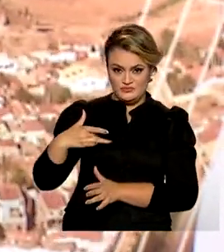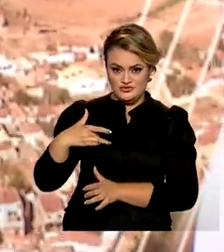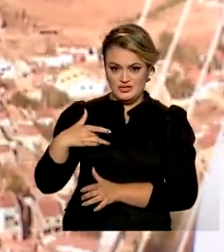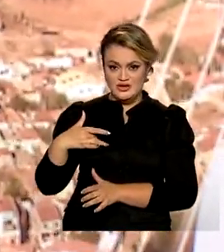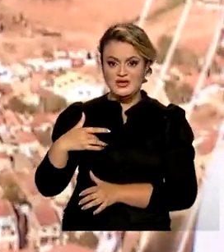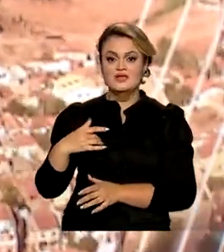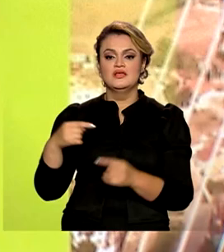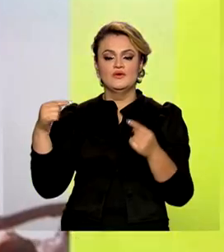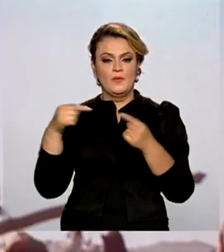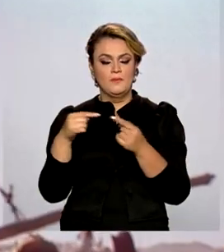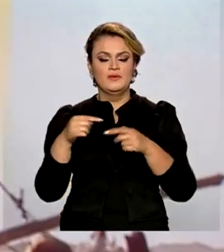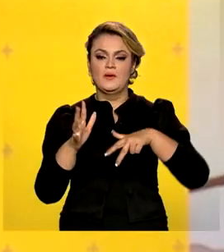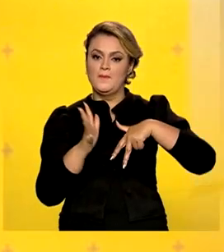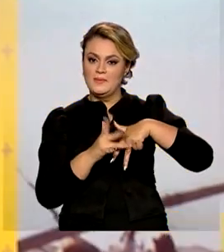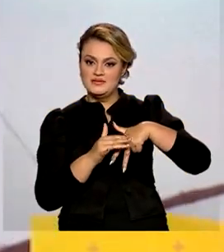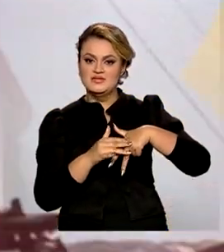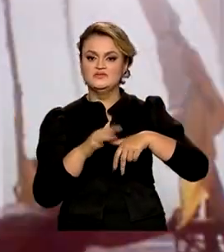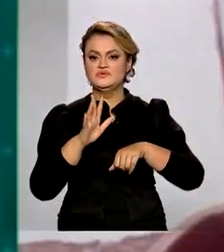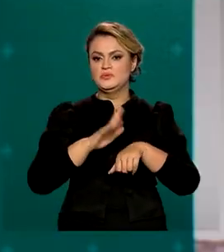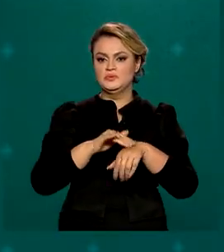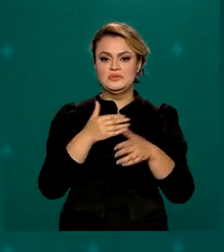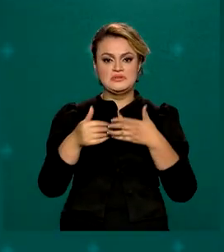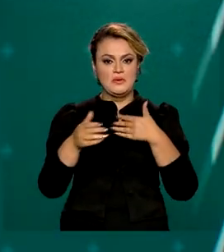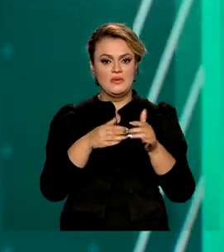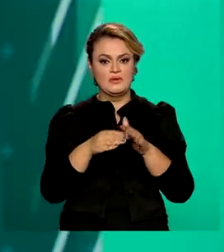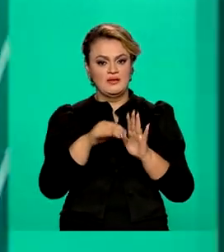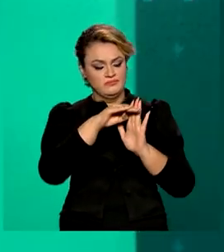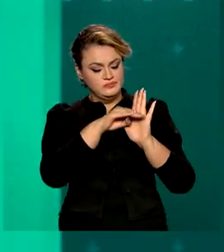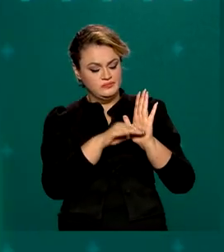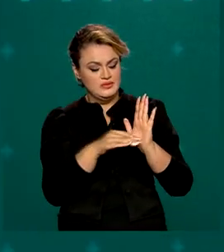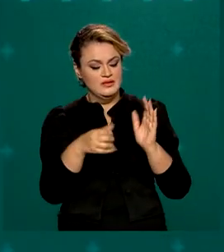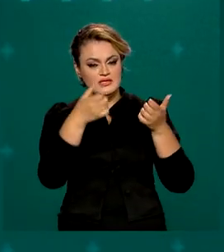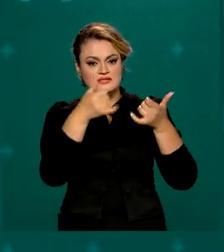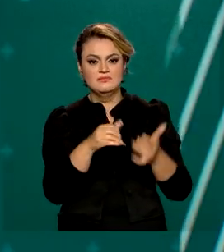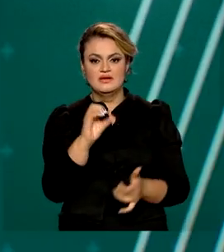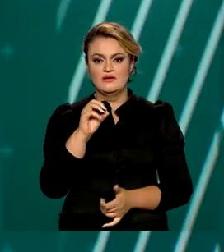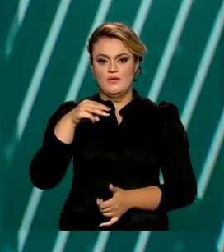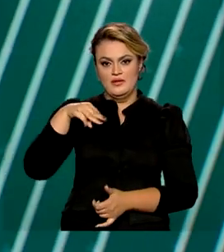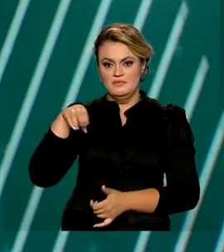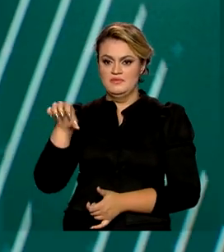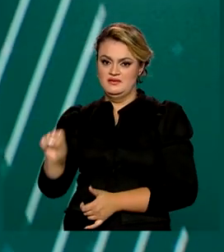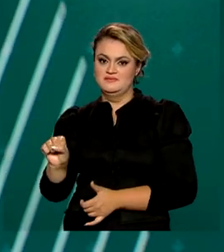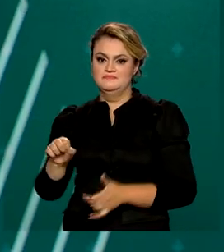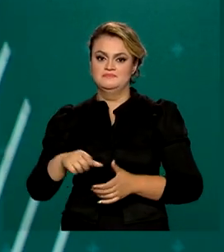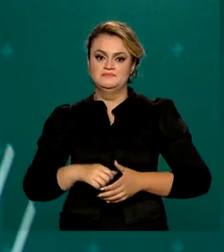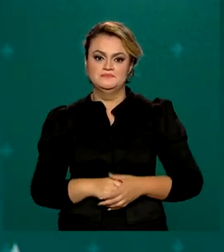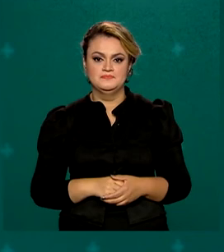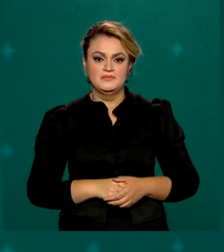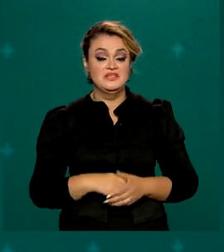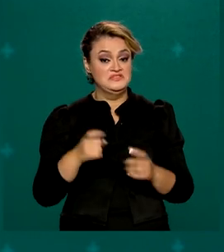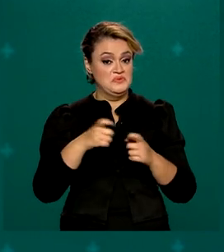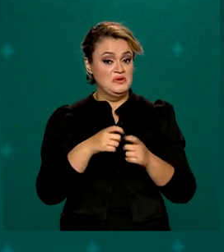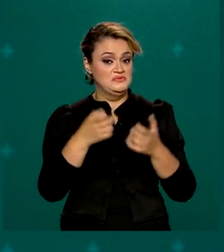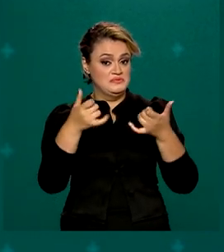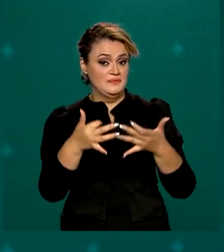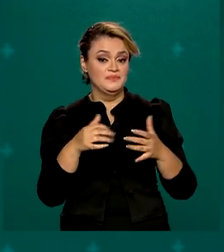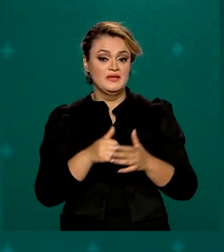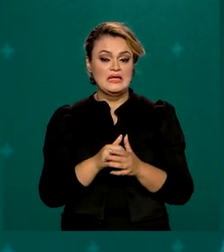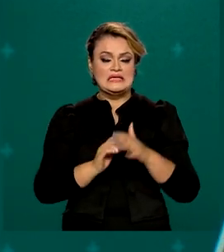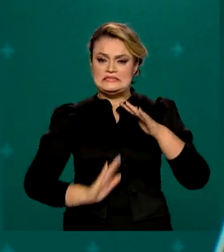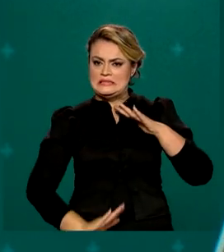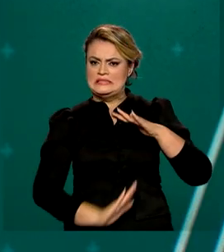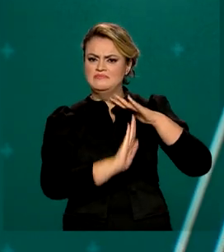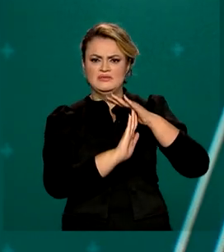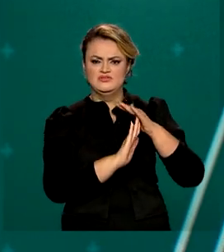vale para pacientes com qualquer doença ou condição de saúde de acordo com a indicação do médico. O fim do